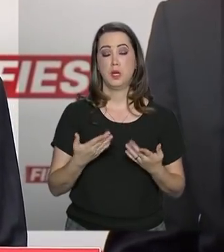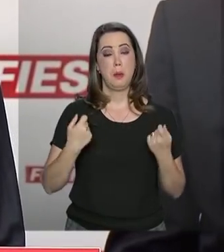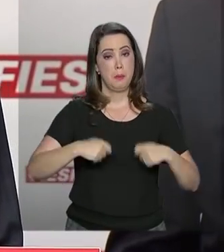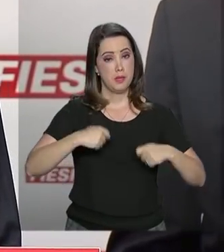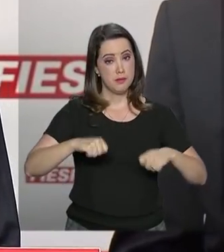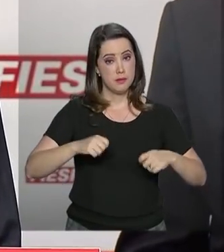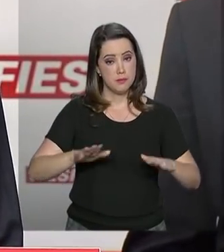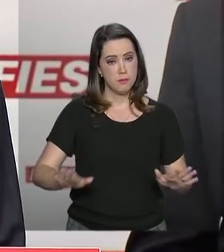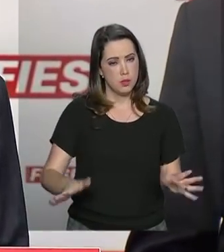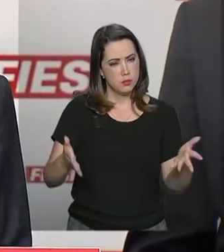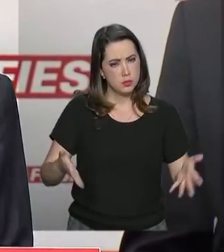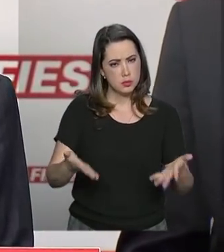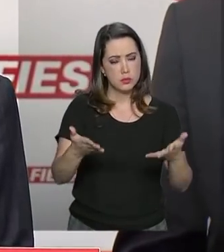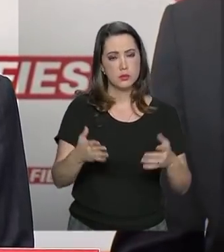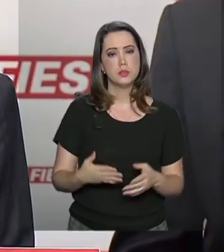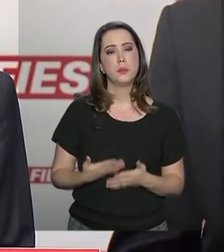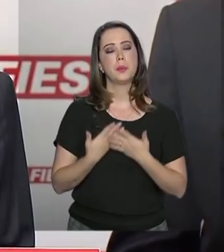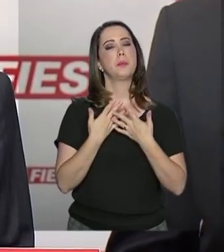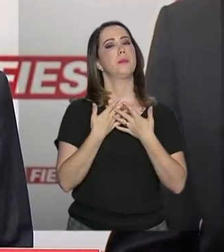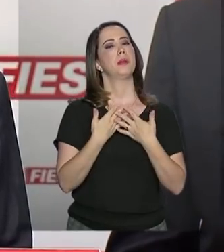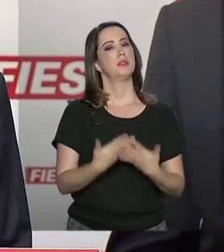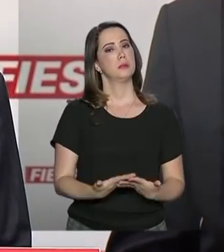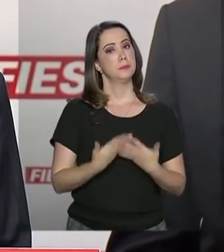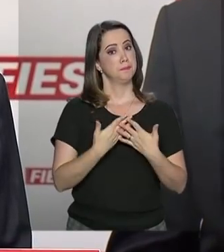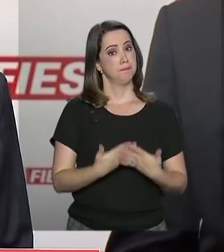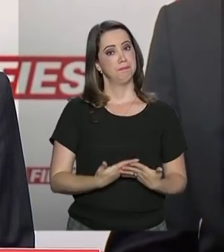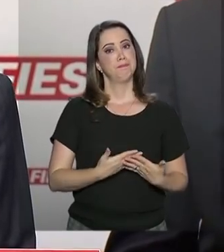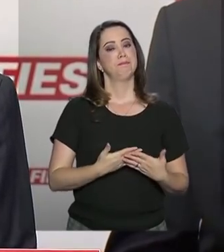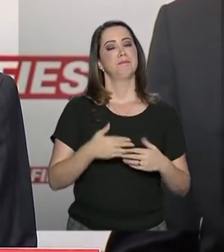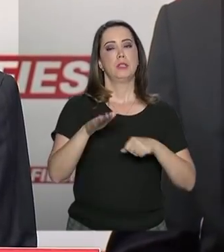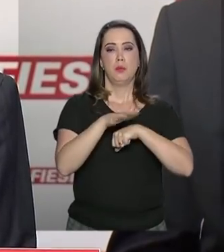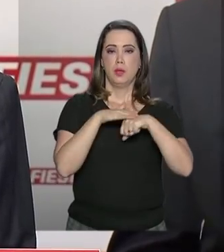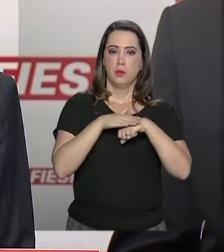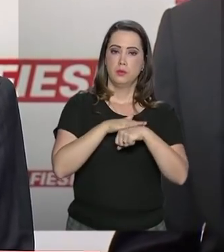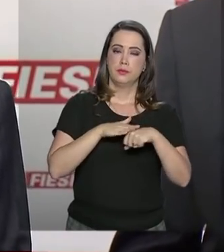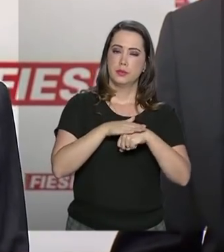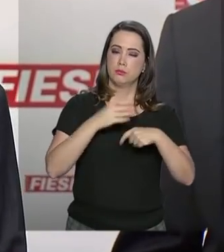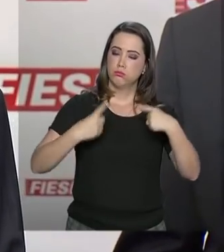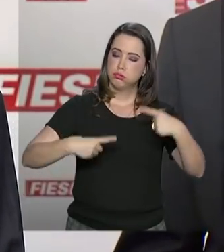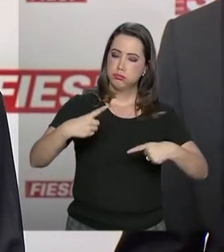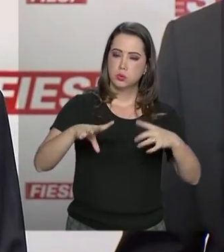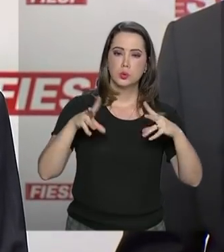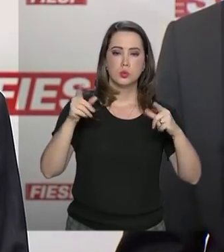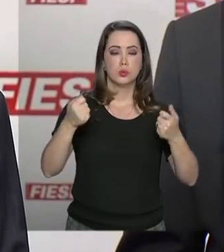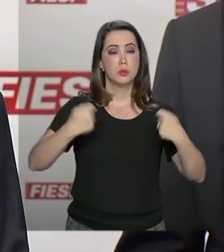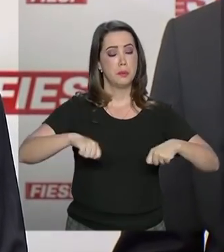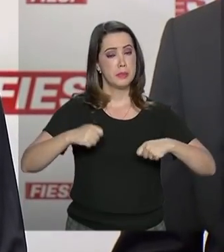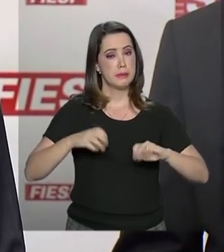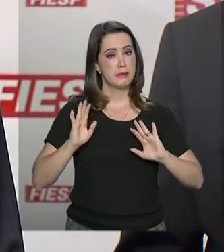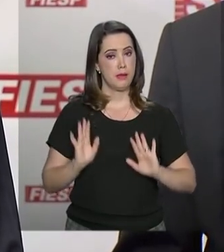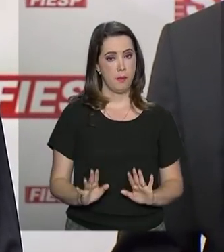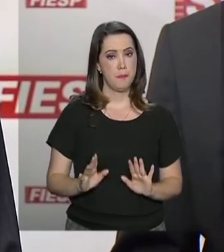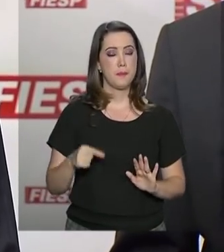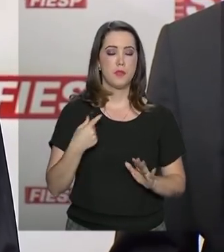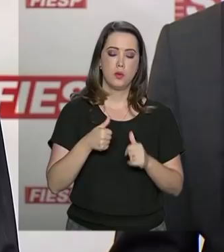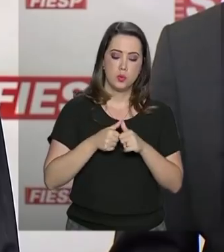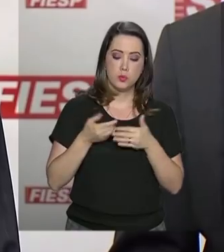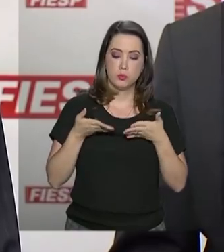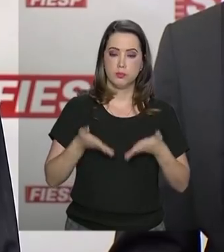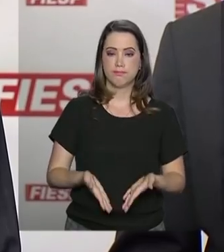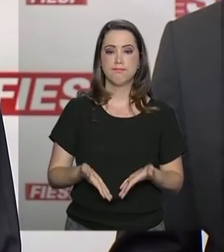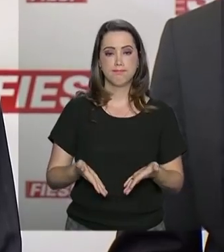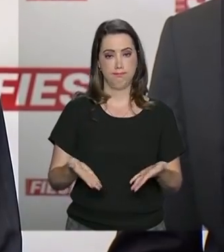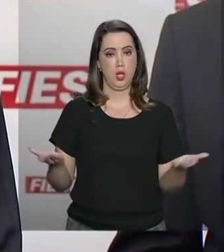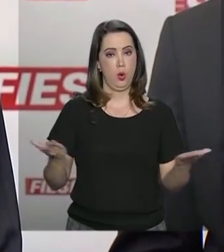isso à frente. E a paciência para negociar tudo aquilo que tiver a ser negociado. Então, é por isso que eu estou aqui agora.